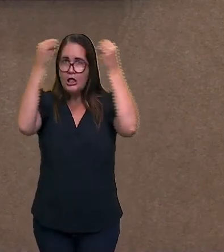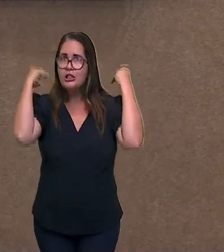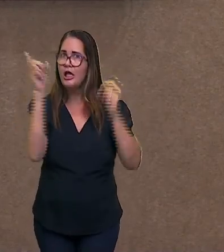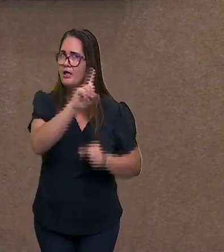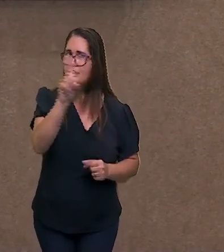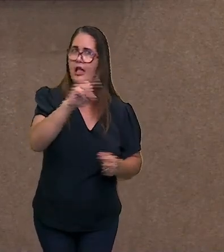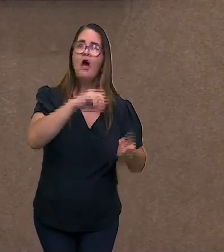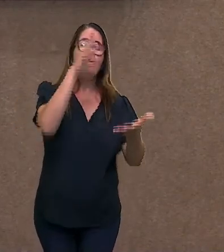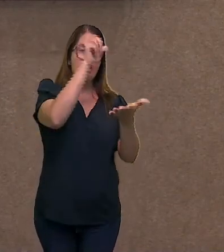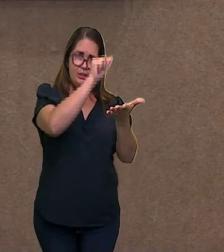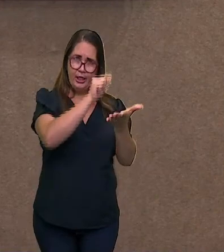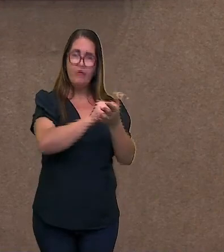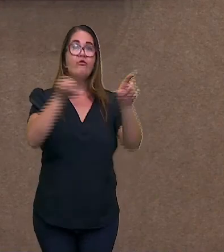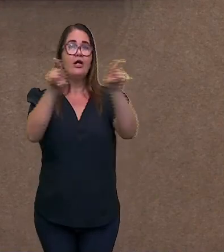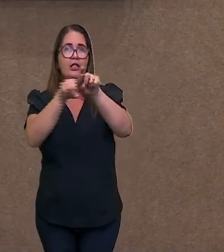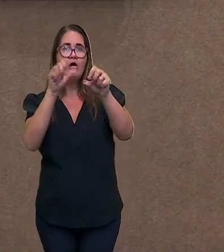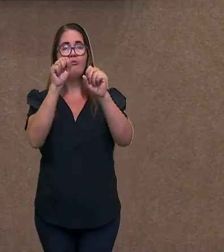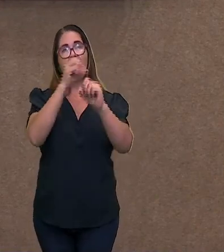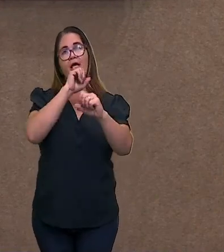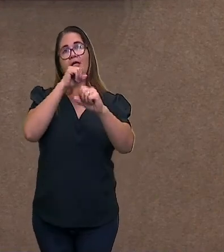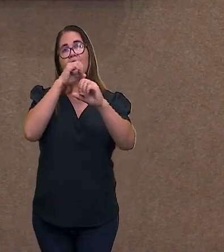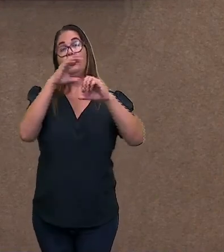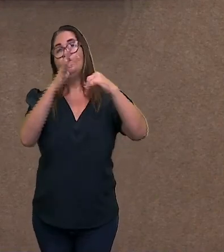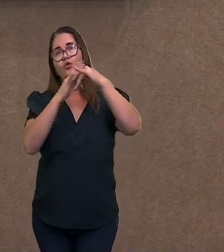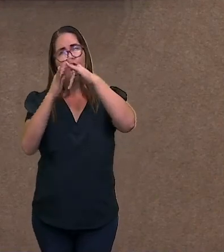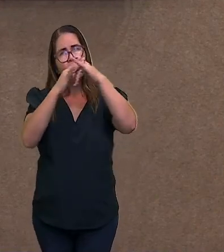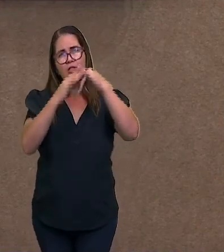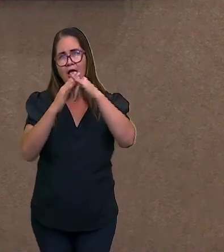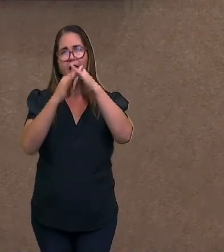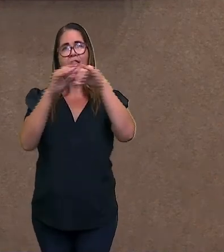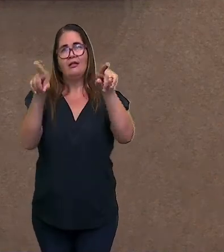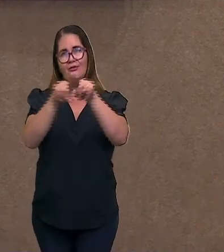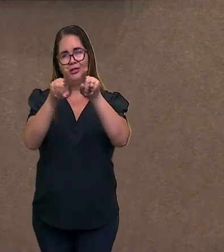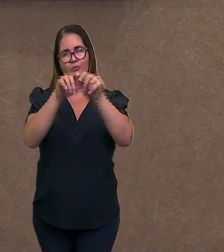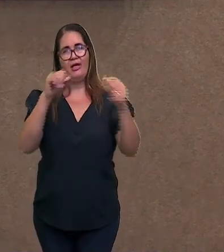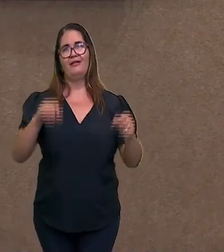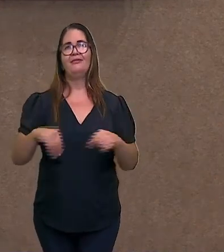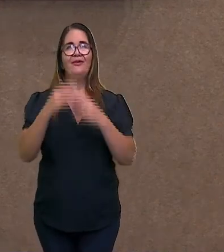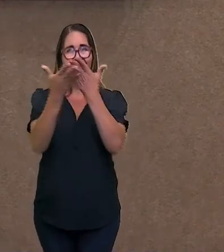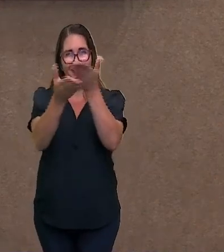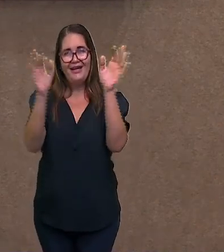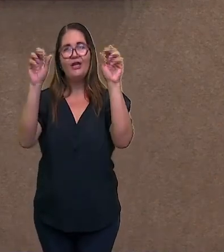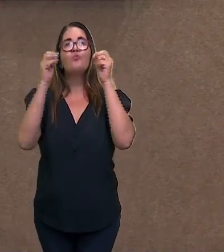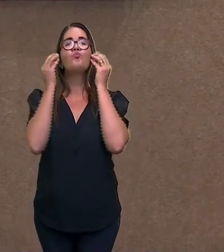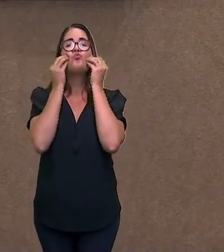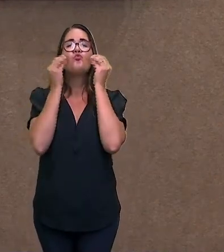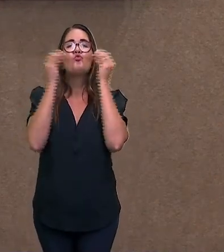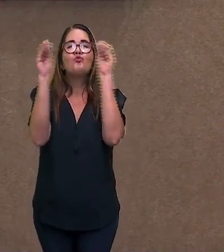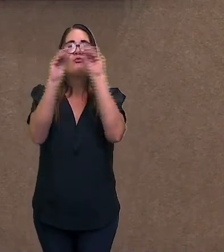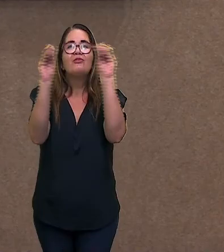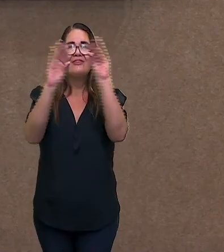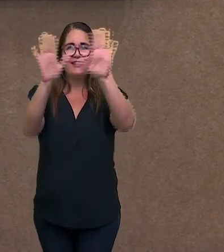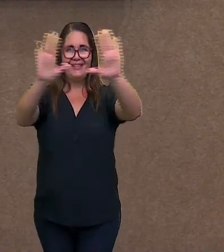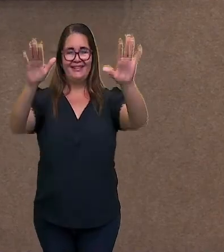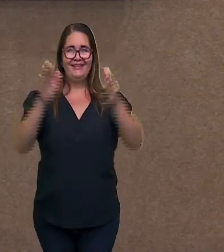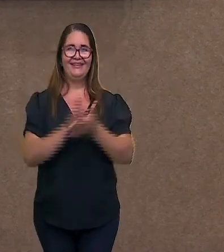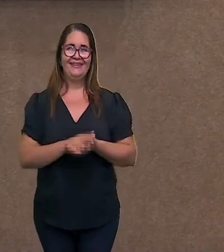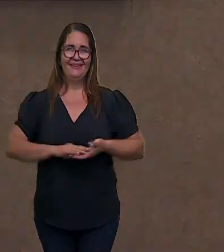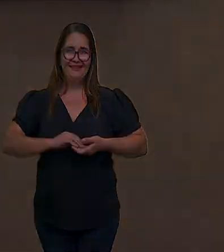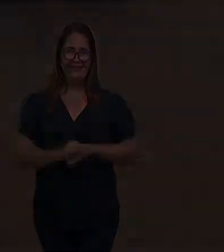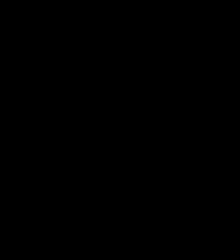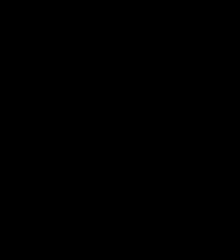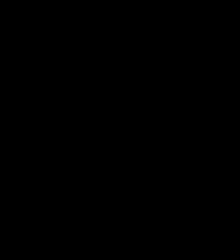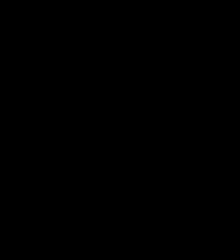se inscrever no nosso canal do YouTube E assistir essa aula quantas vezes você precisar Um beijo Até a próxima aula, pessoal!